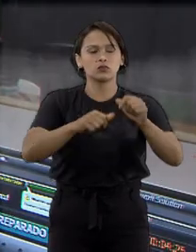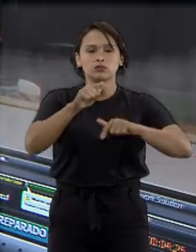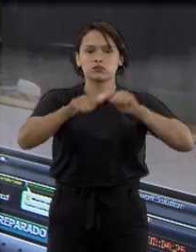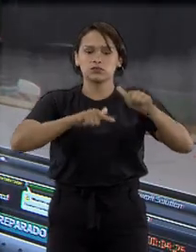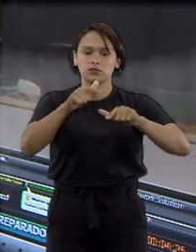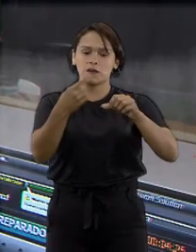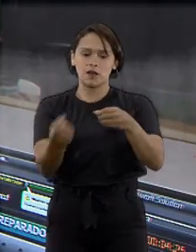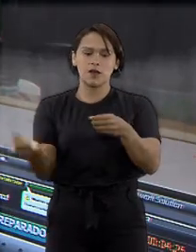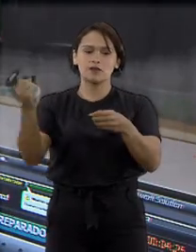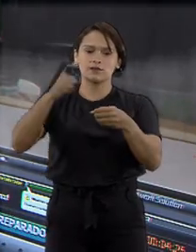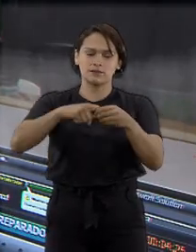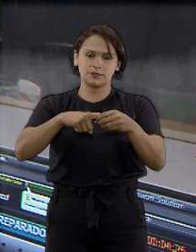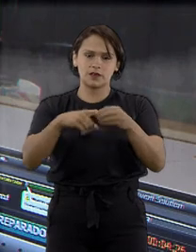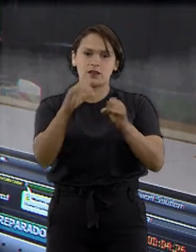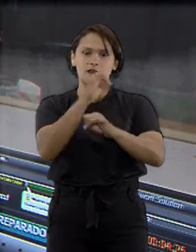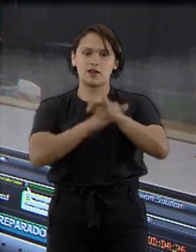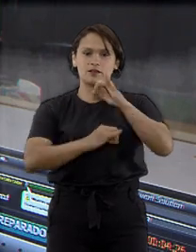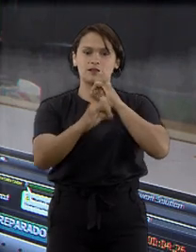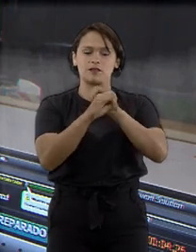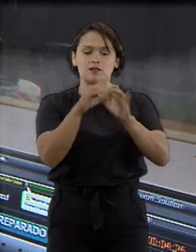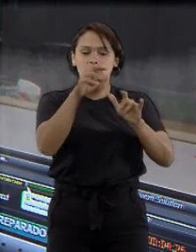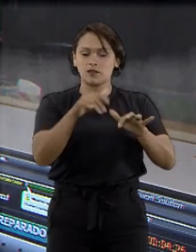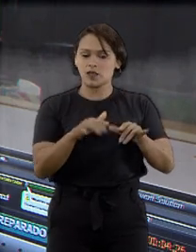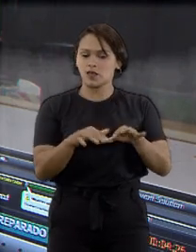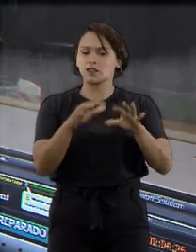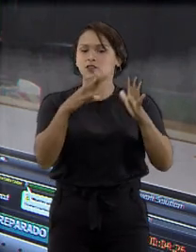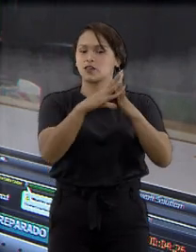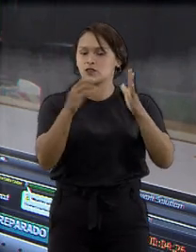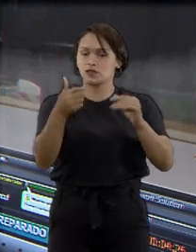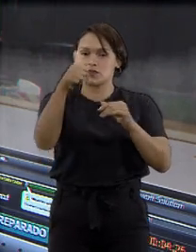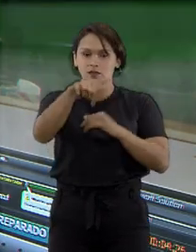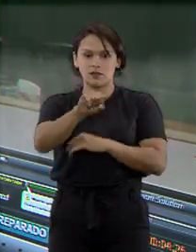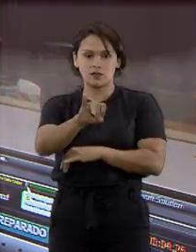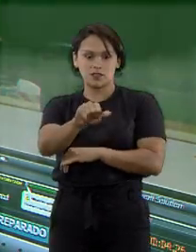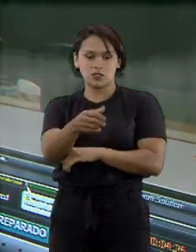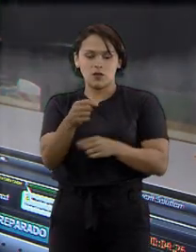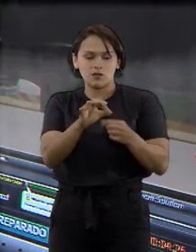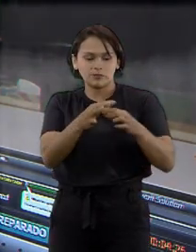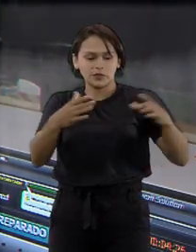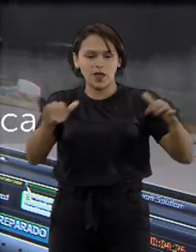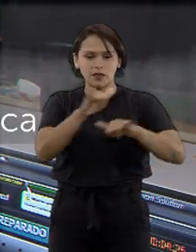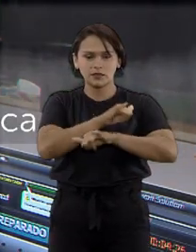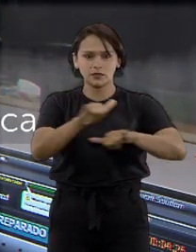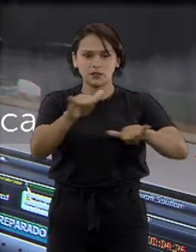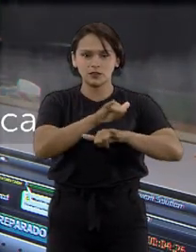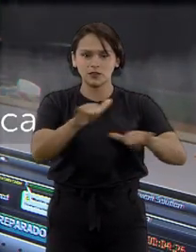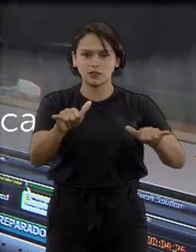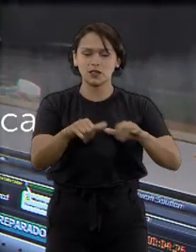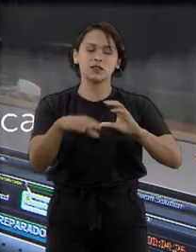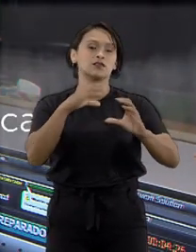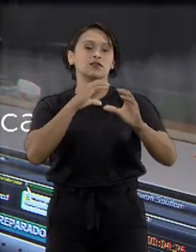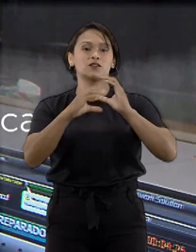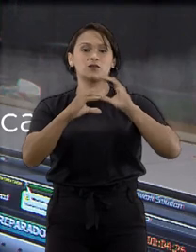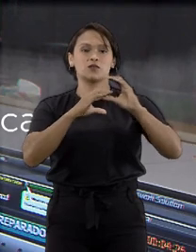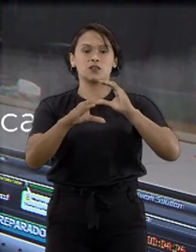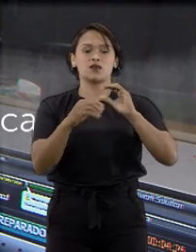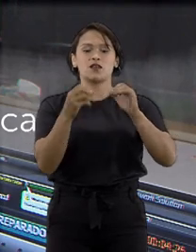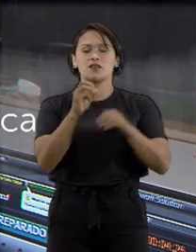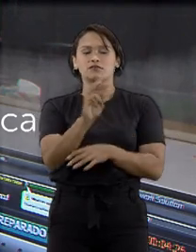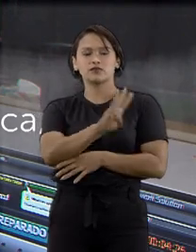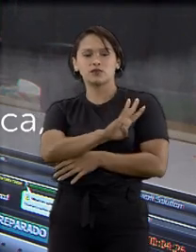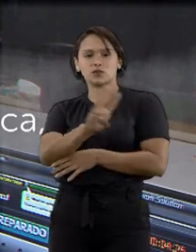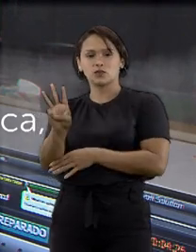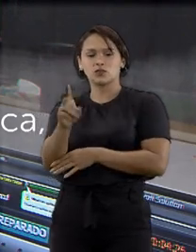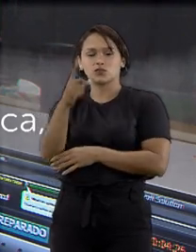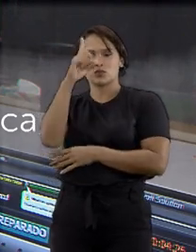trabalho de recuperação da rede de informática e as medidas adotadas no tribunal foram amplamente divulgadas por meio de comunicados